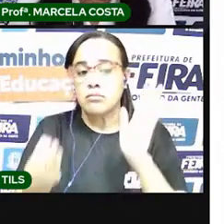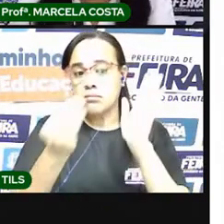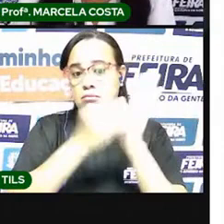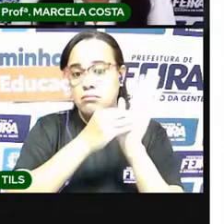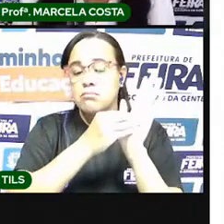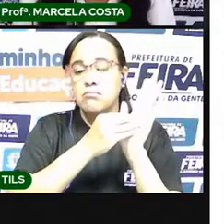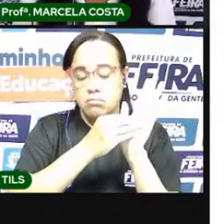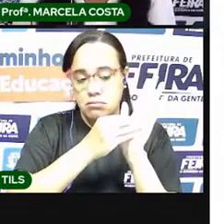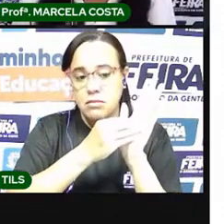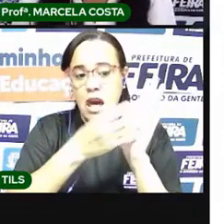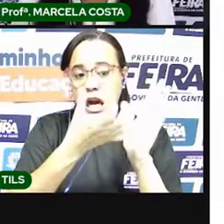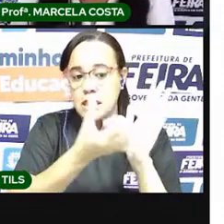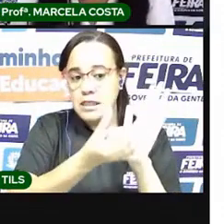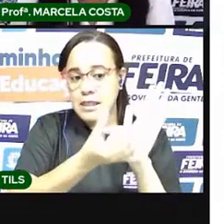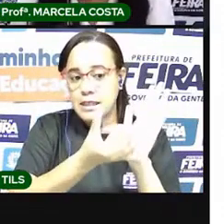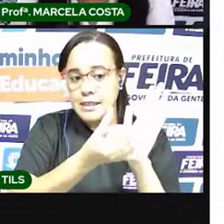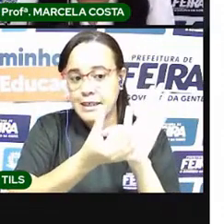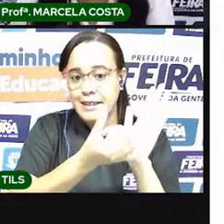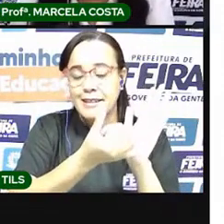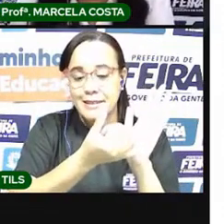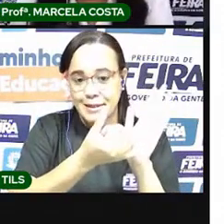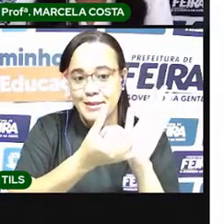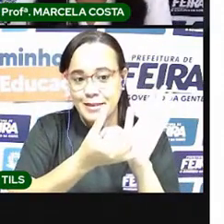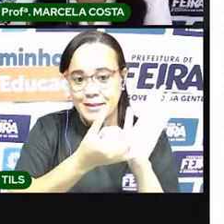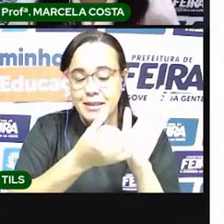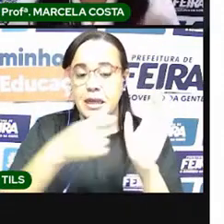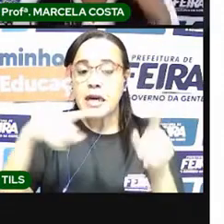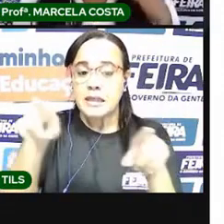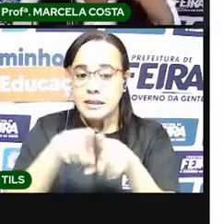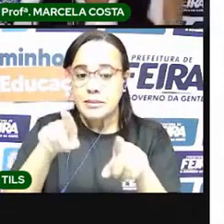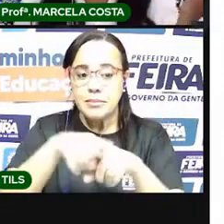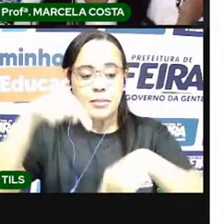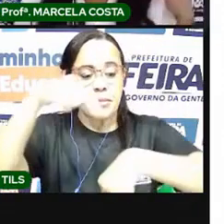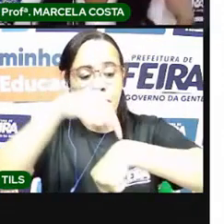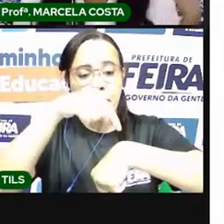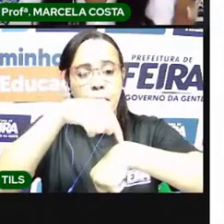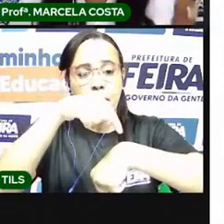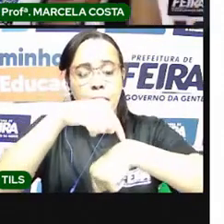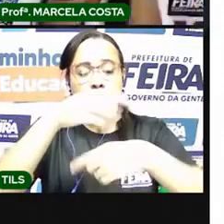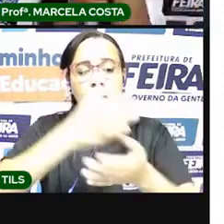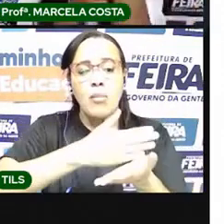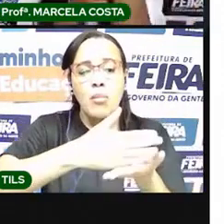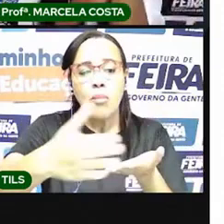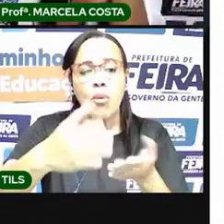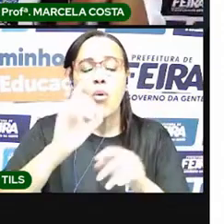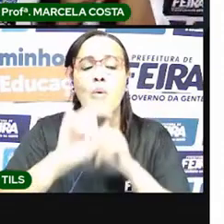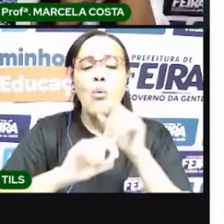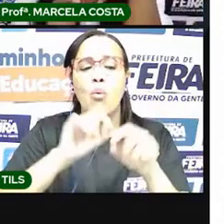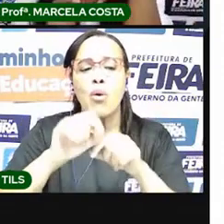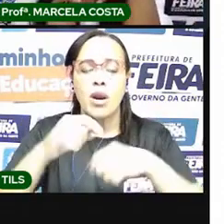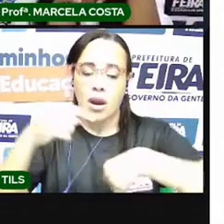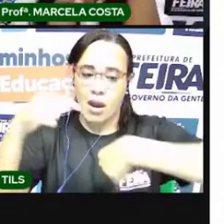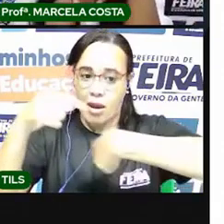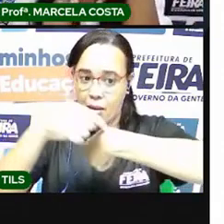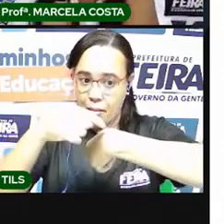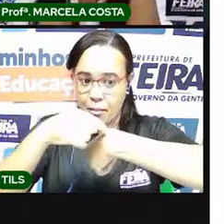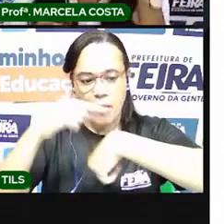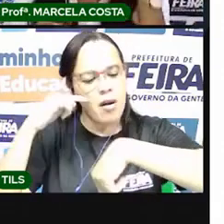é o dia da aula. Marca também a hora que vai começar a aula. Para isso, você utiliza o relógio.